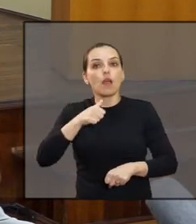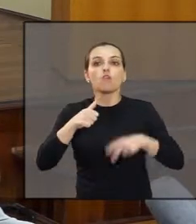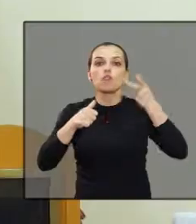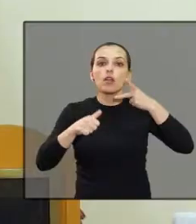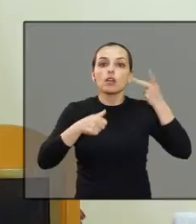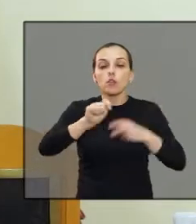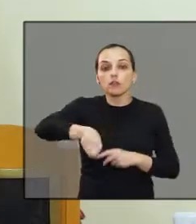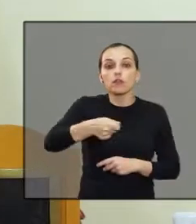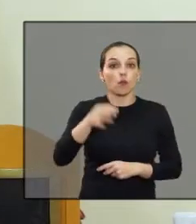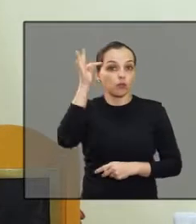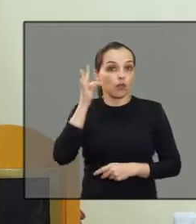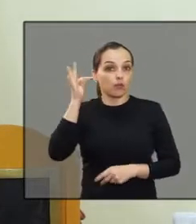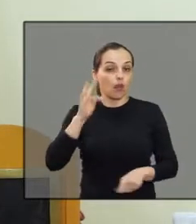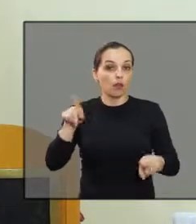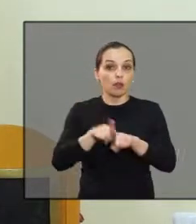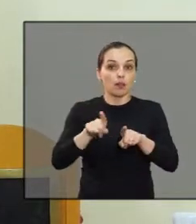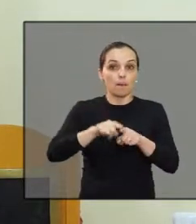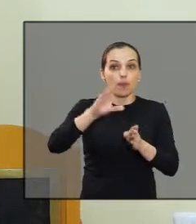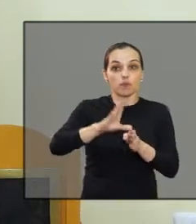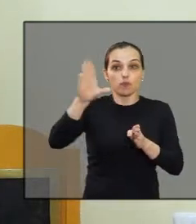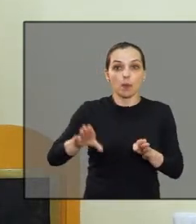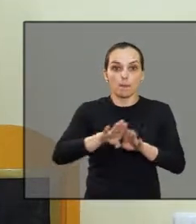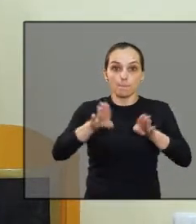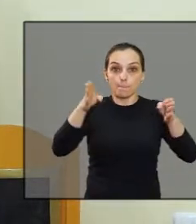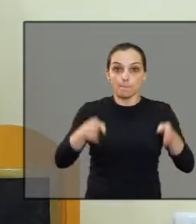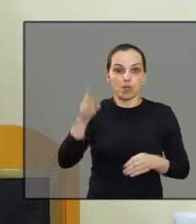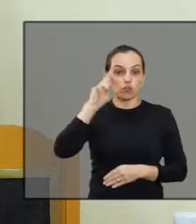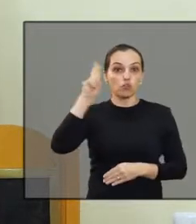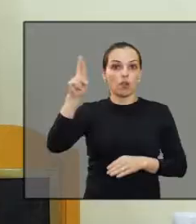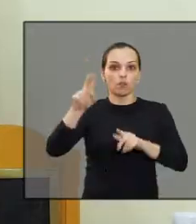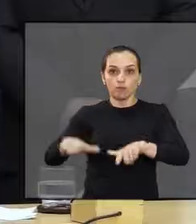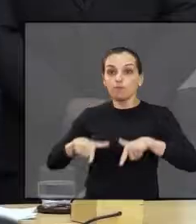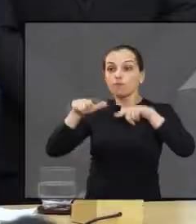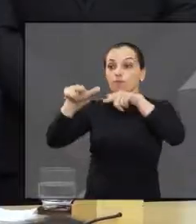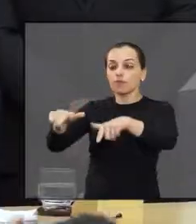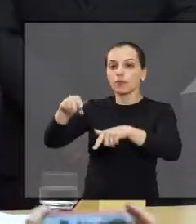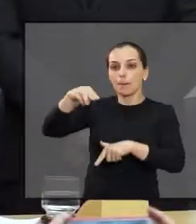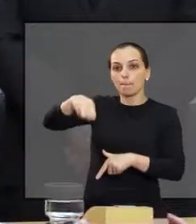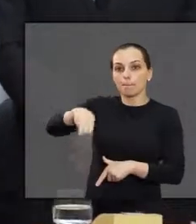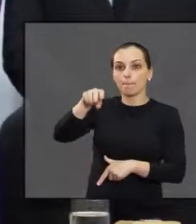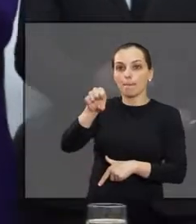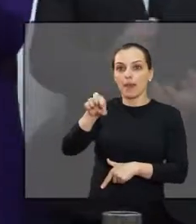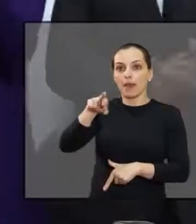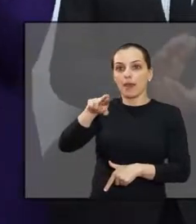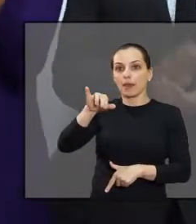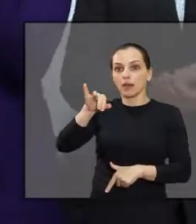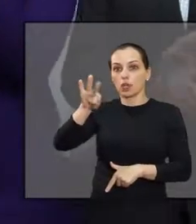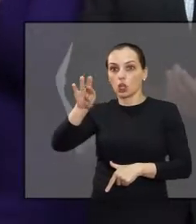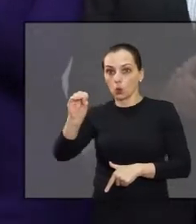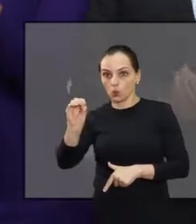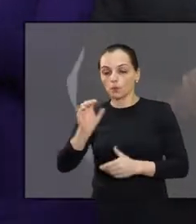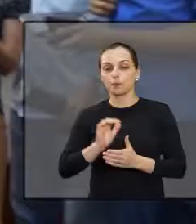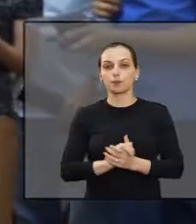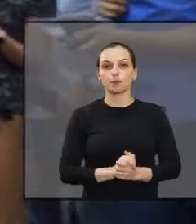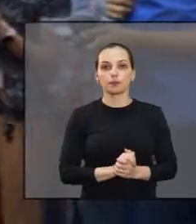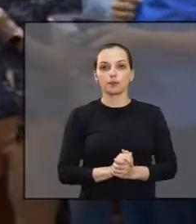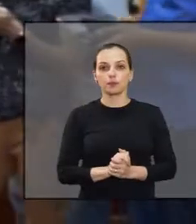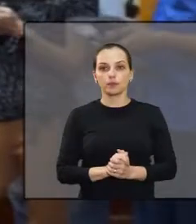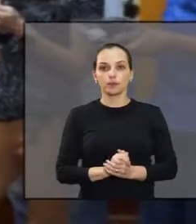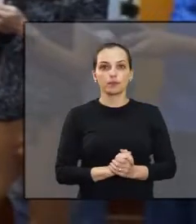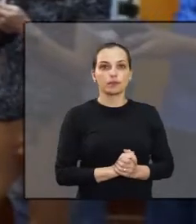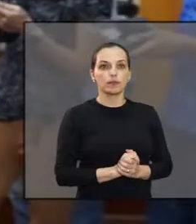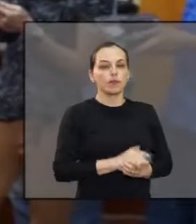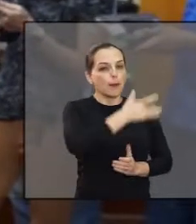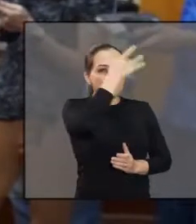Municipal, para que a atleta Roseli Gustavo, a Roseli do basquete, recebesse o diploma de honra ao mérito. A Câmara